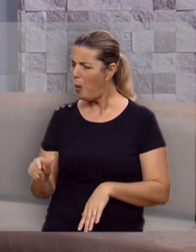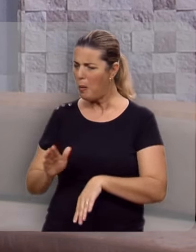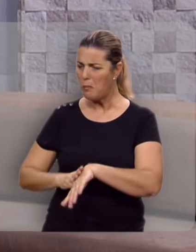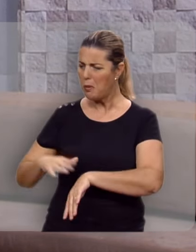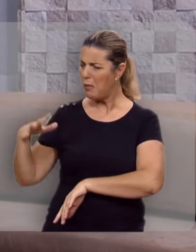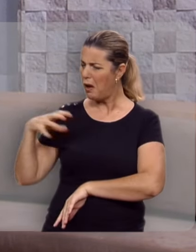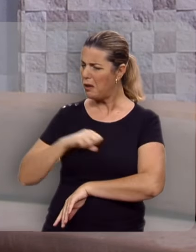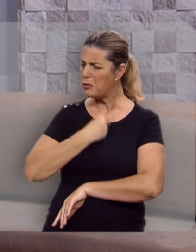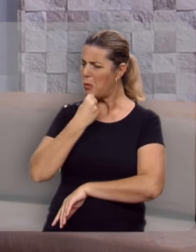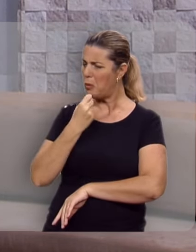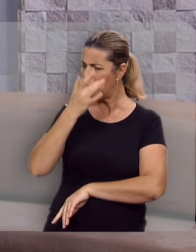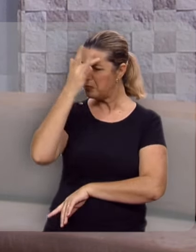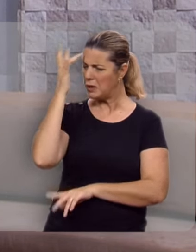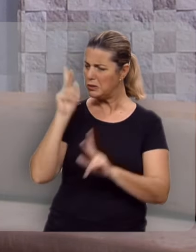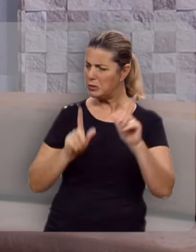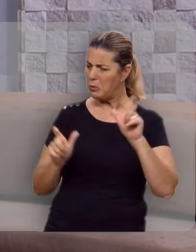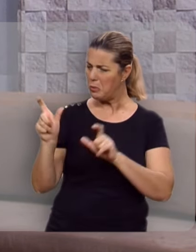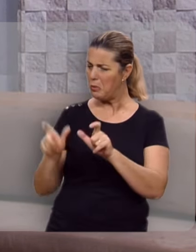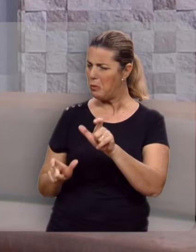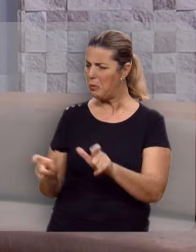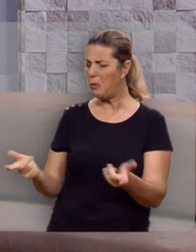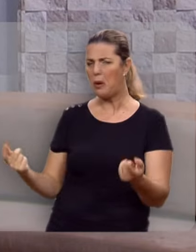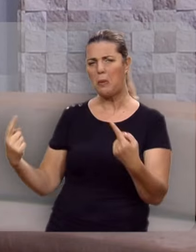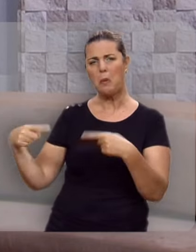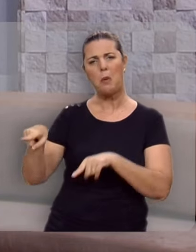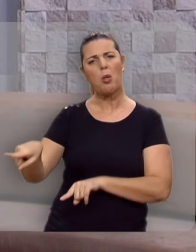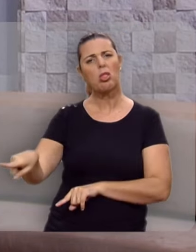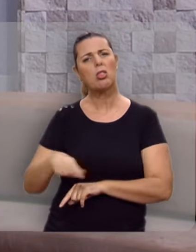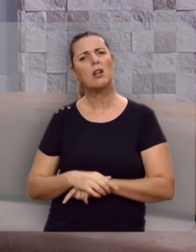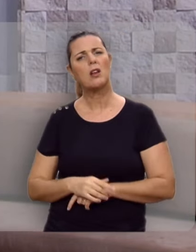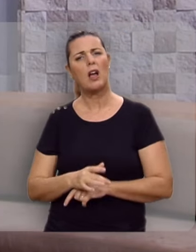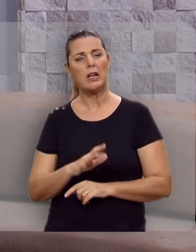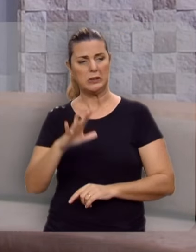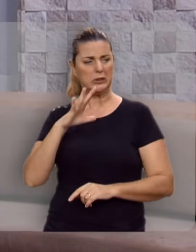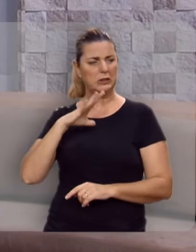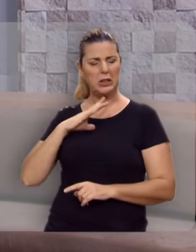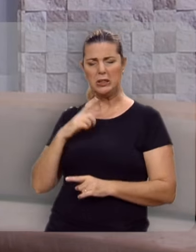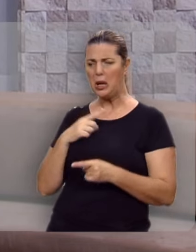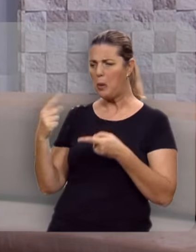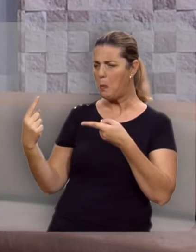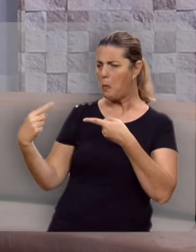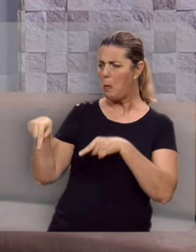mais odiado da cidade. A cidade toda murmura.